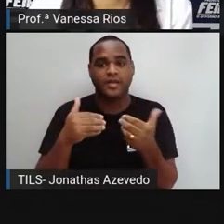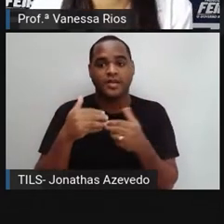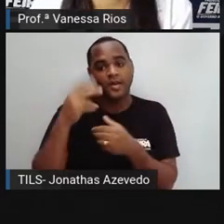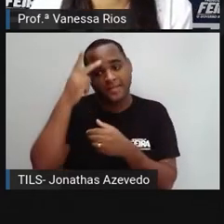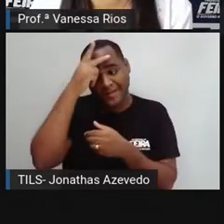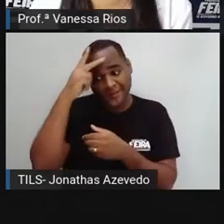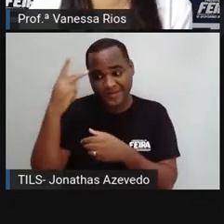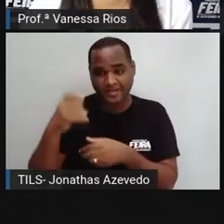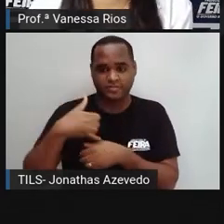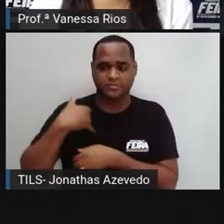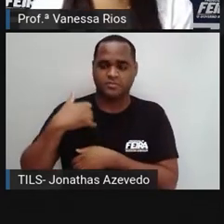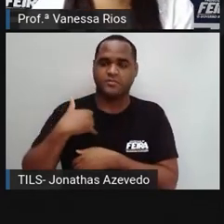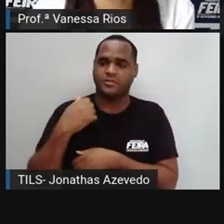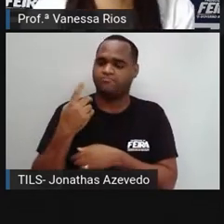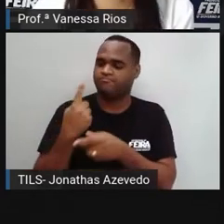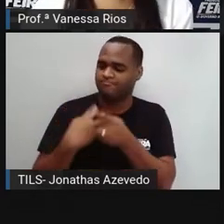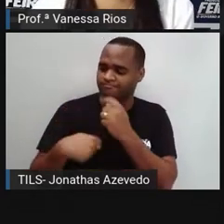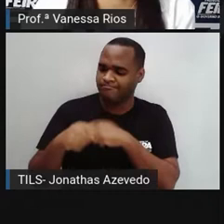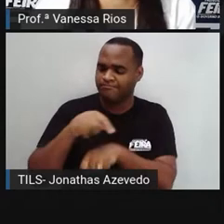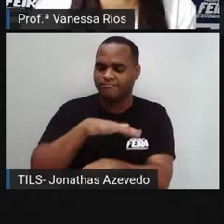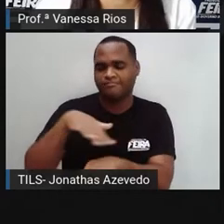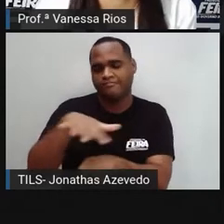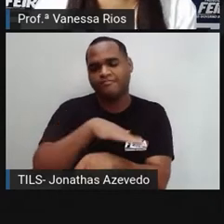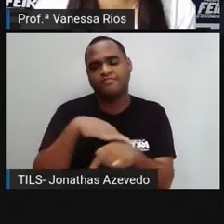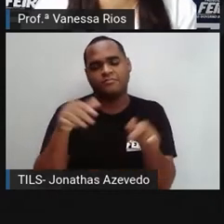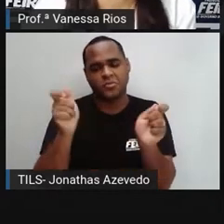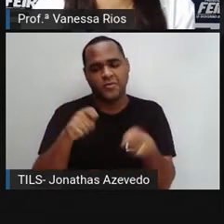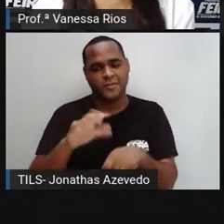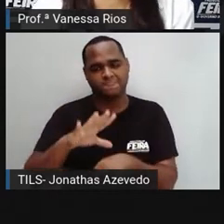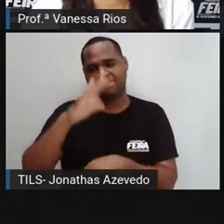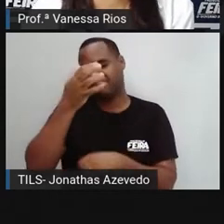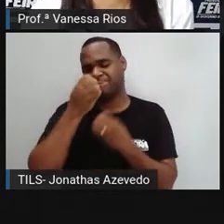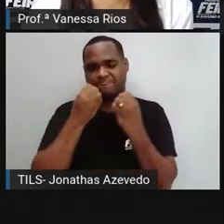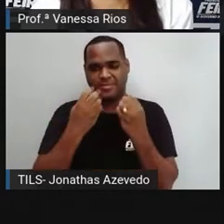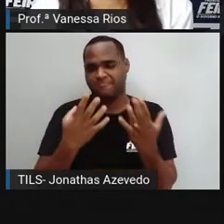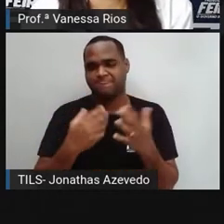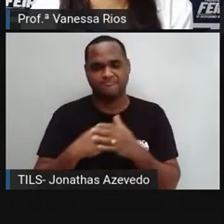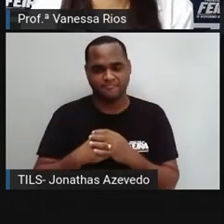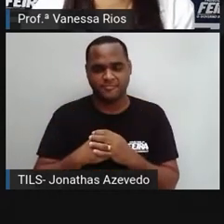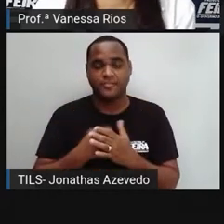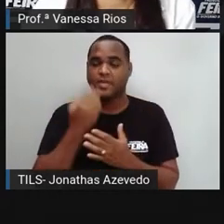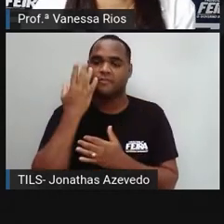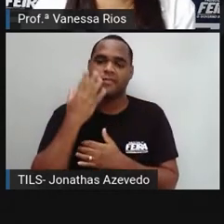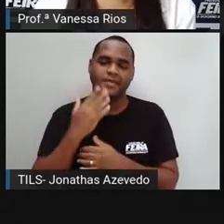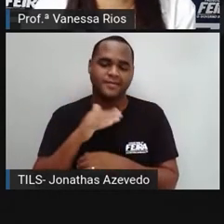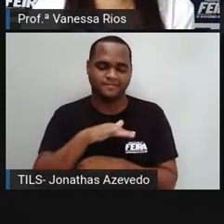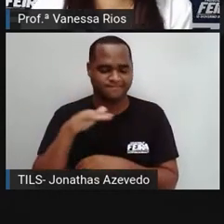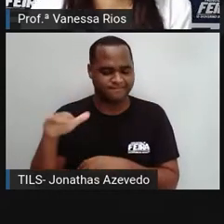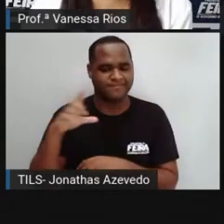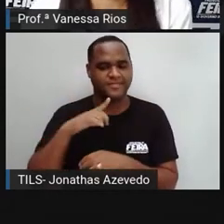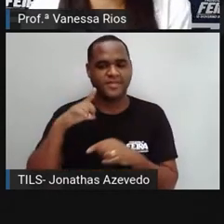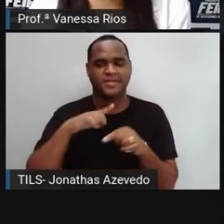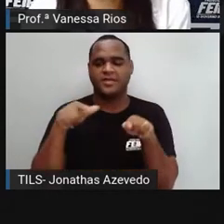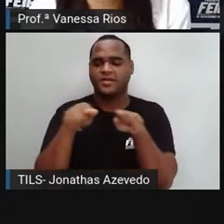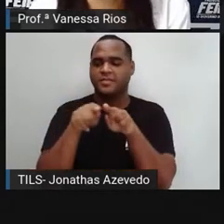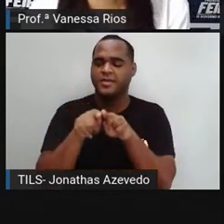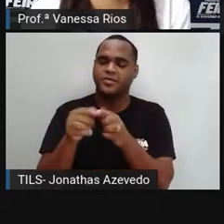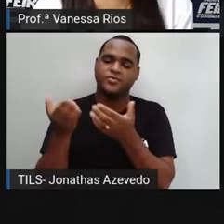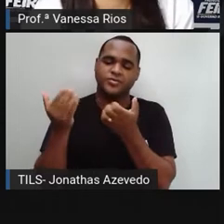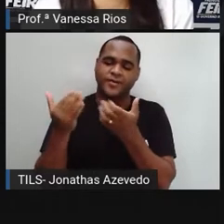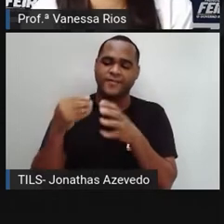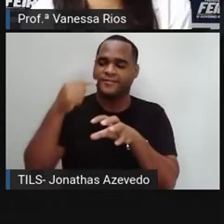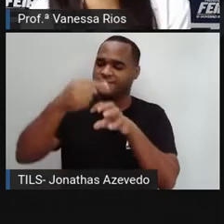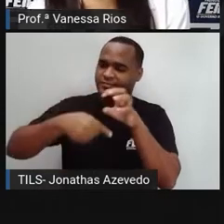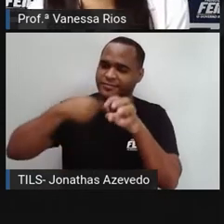empreendedorismo, ele pode, sim, acontecer. E aí, muitas crianças, muitos jovens, pelo mundo inteiro,